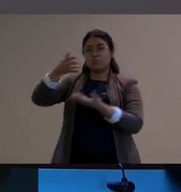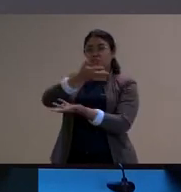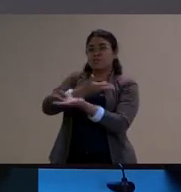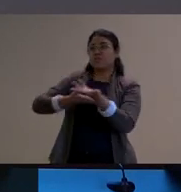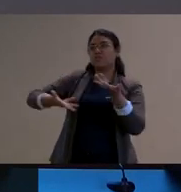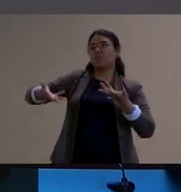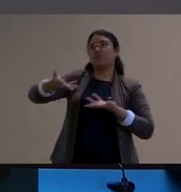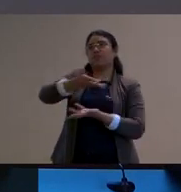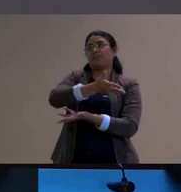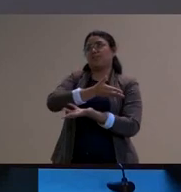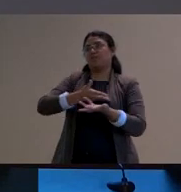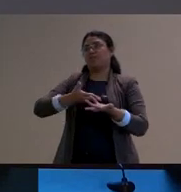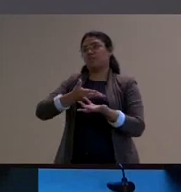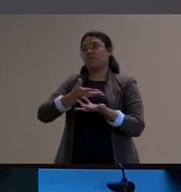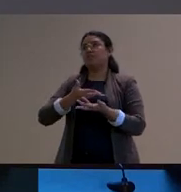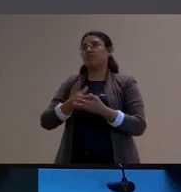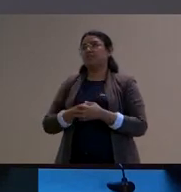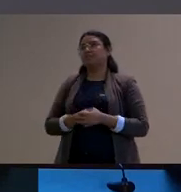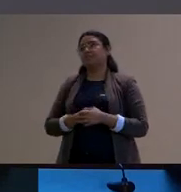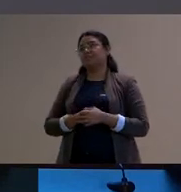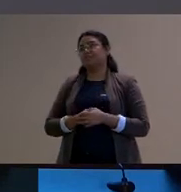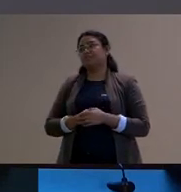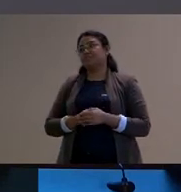outro ao ouvi-la